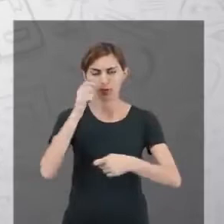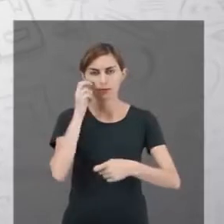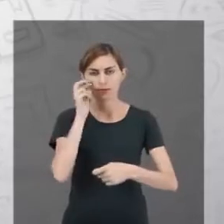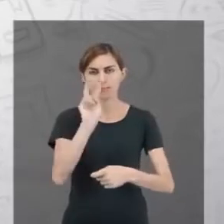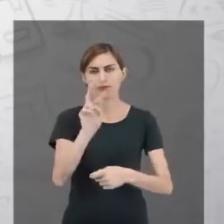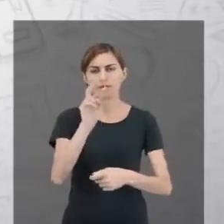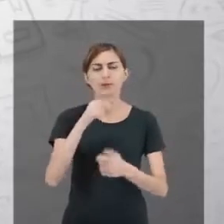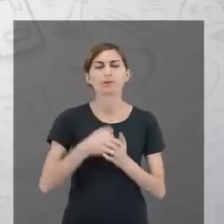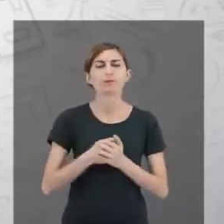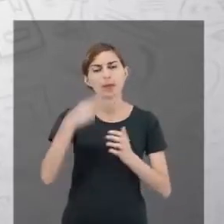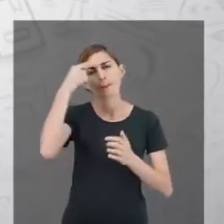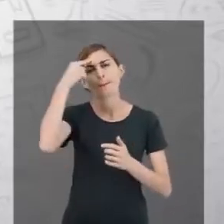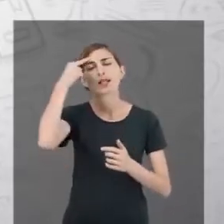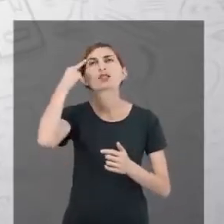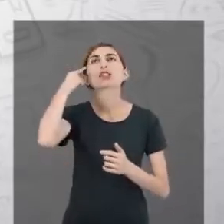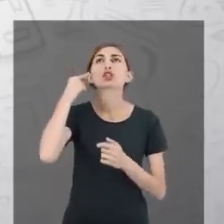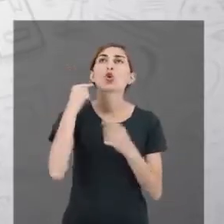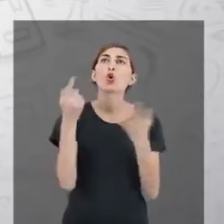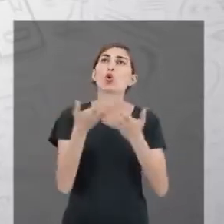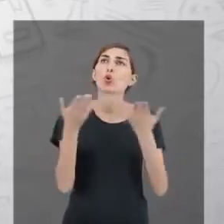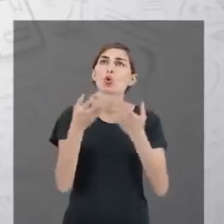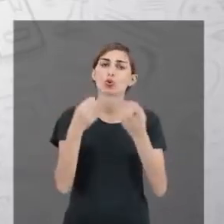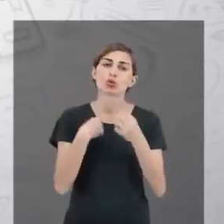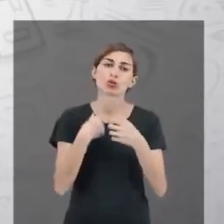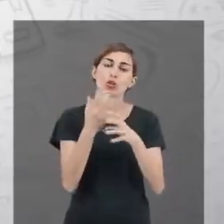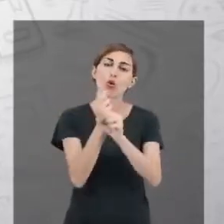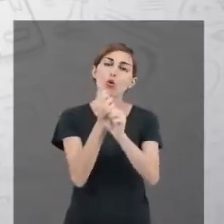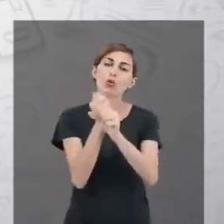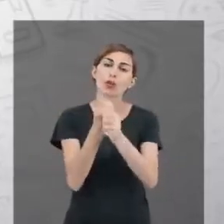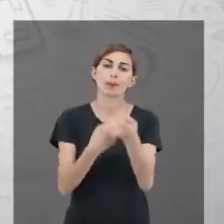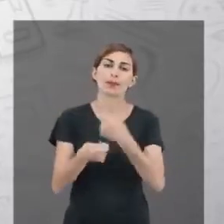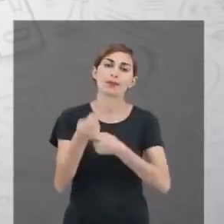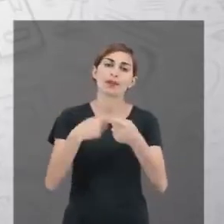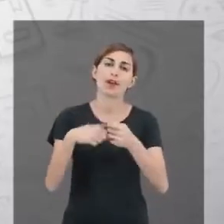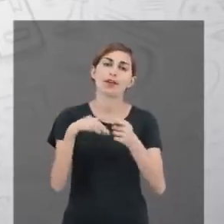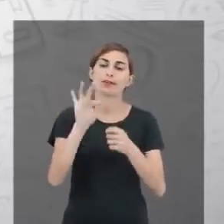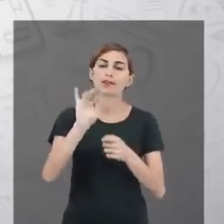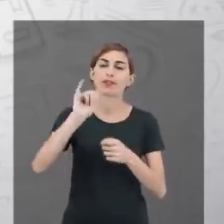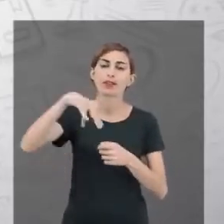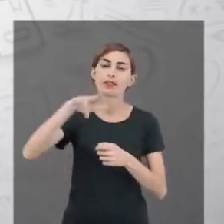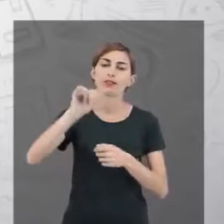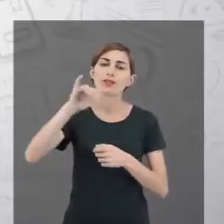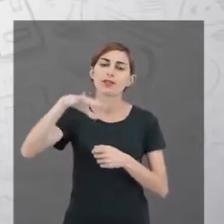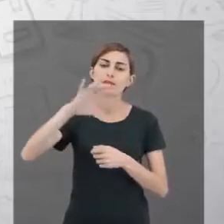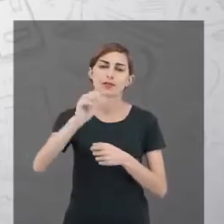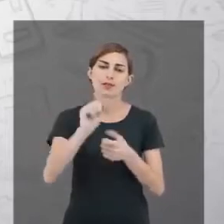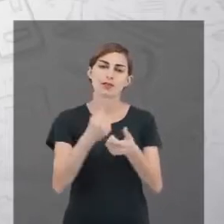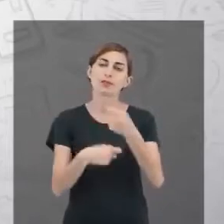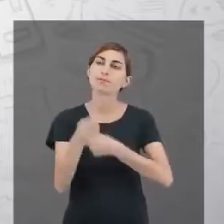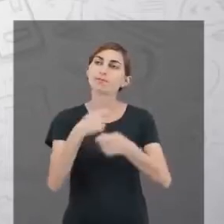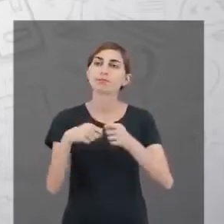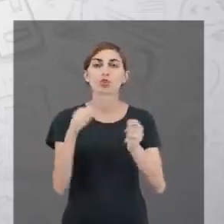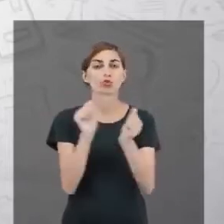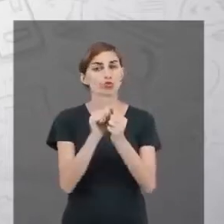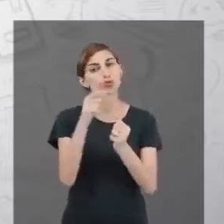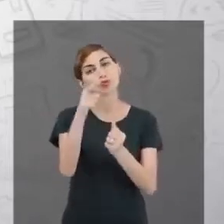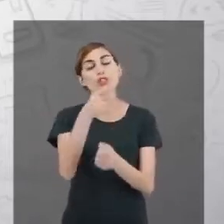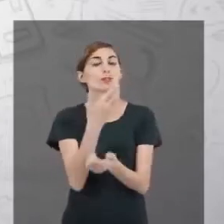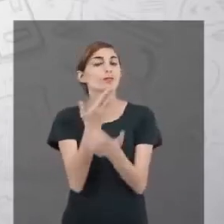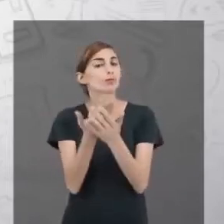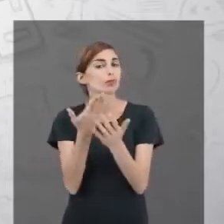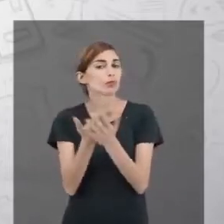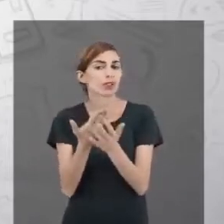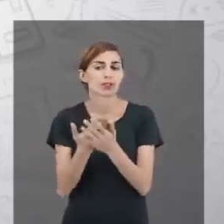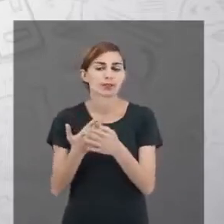Você pode estar entrando hoje, por exemplo, no módulo de contabilidade e finanças, certo? Junto com você, estão os estudantes que